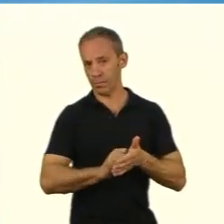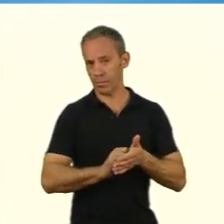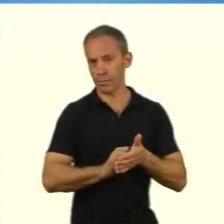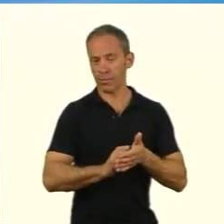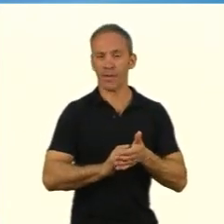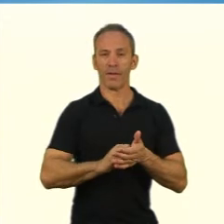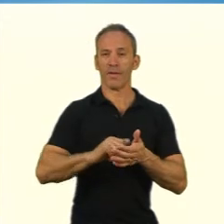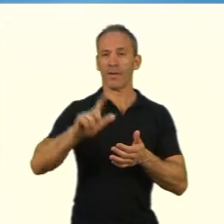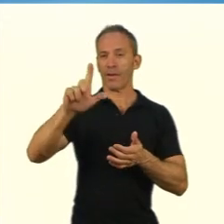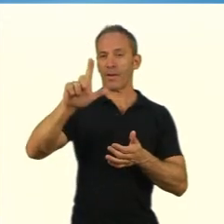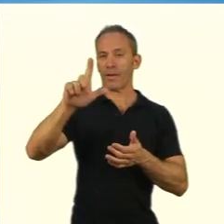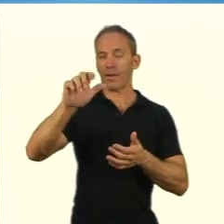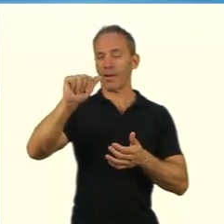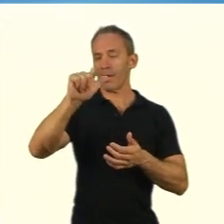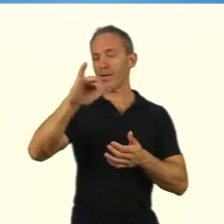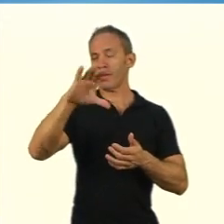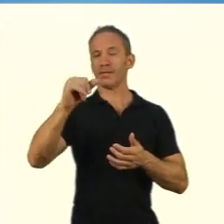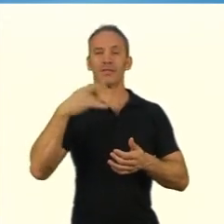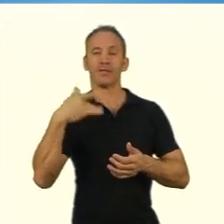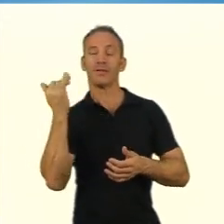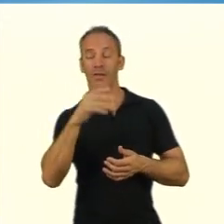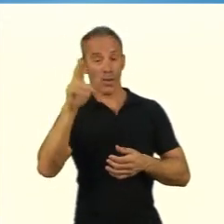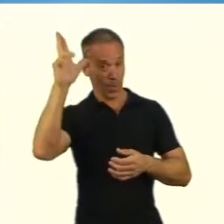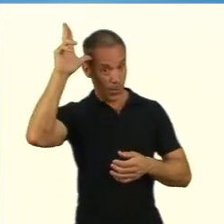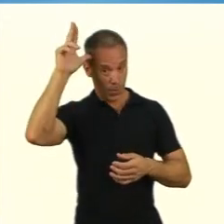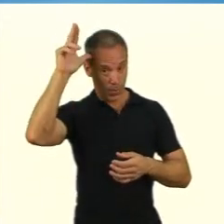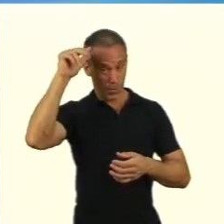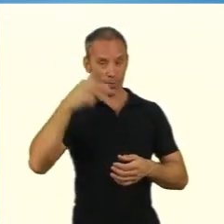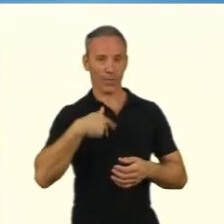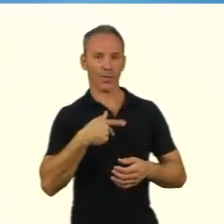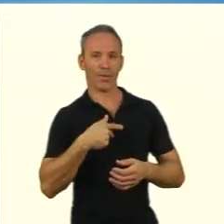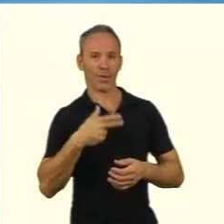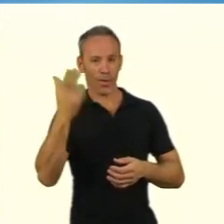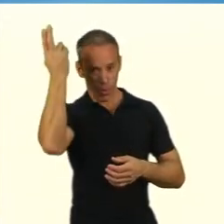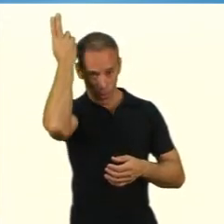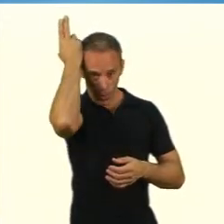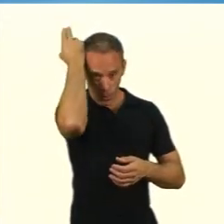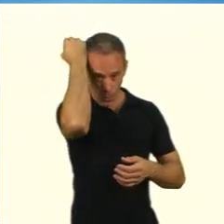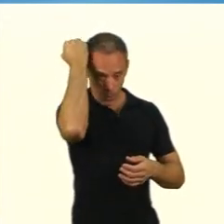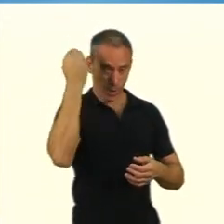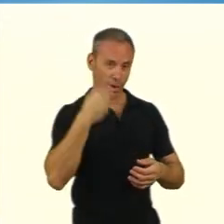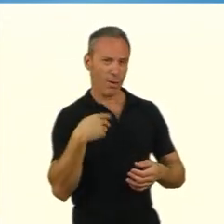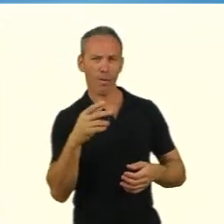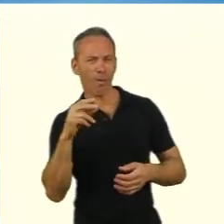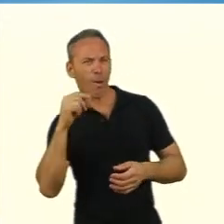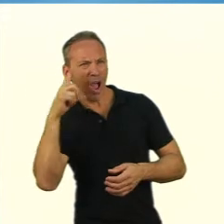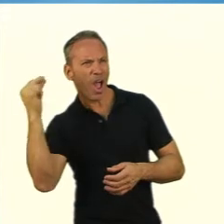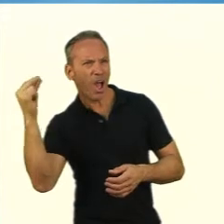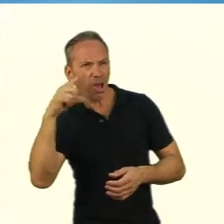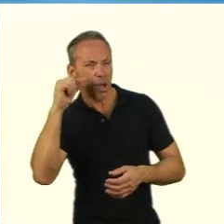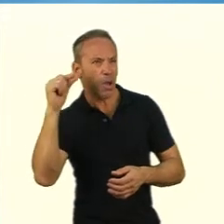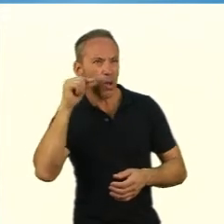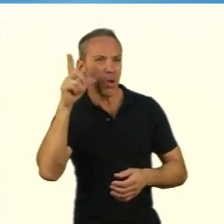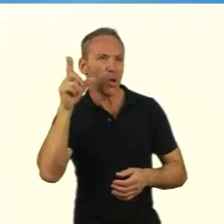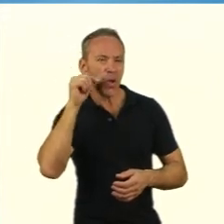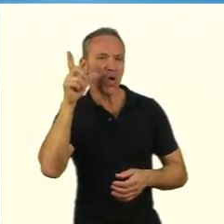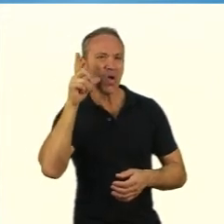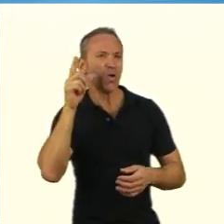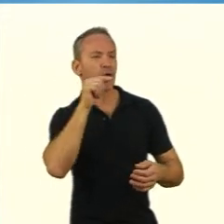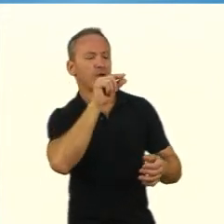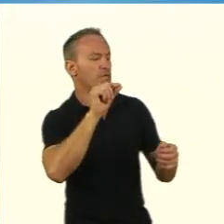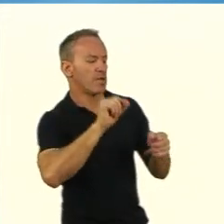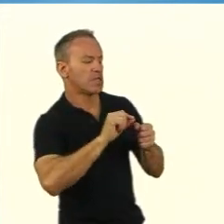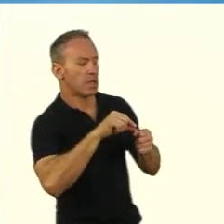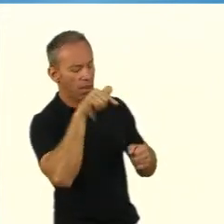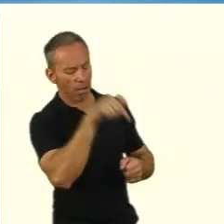ponto de vista eu estou falando? A partir de que referenciais teóricos? Mesmo que eles não estejam sistematizados. O esforço de